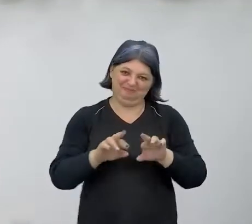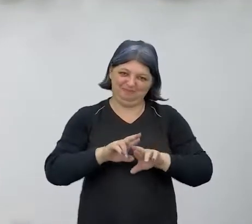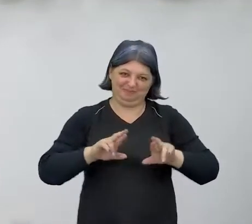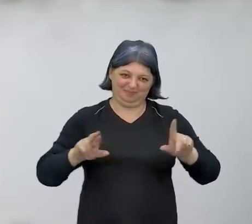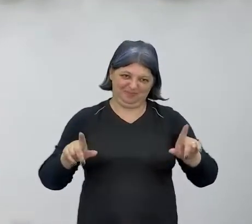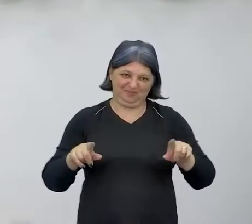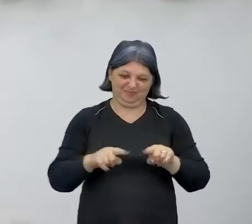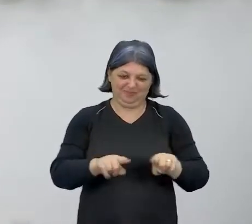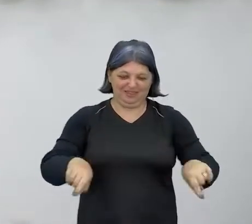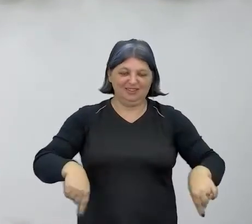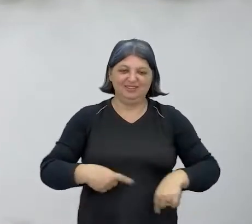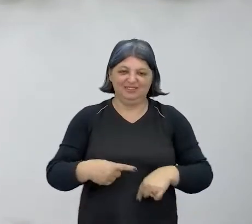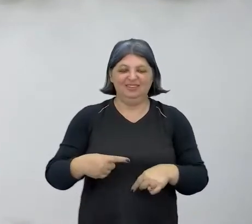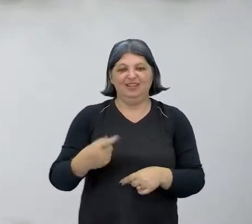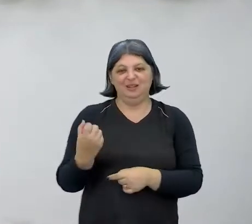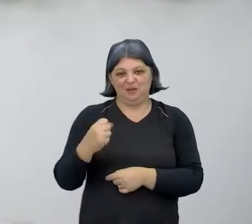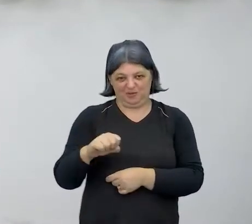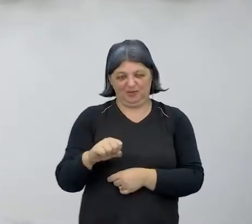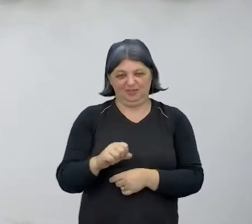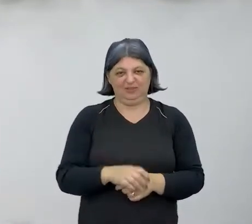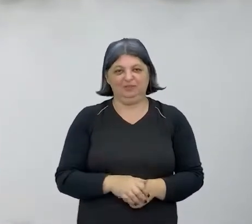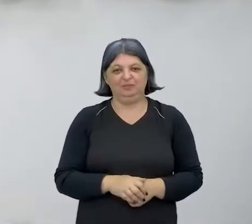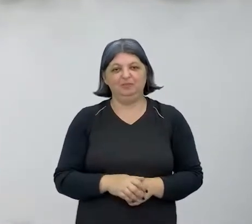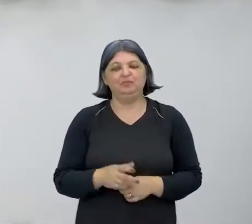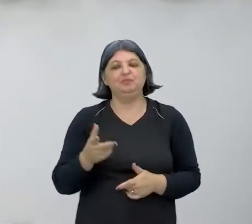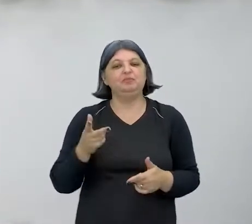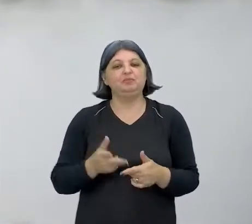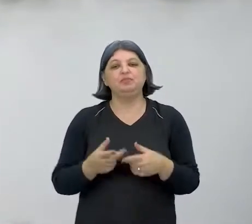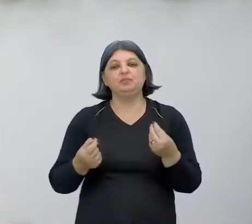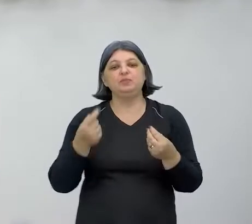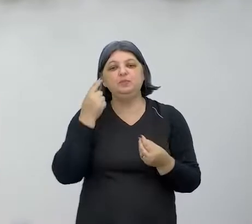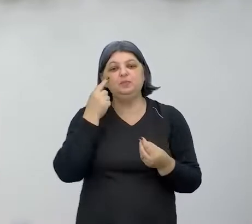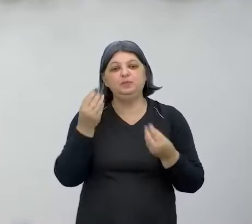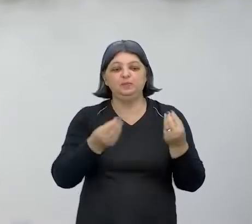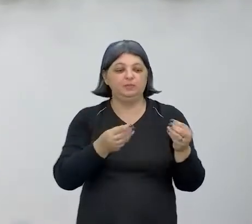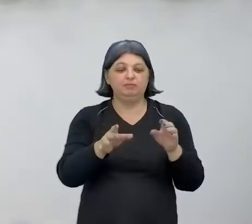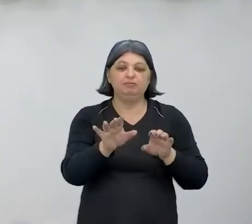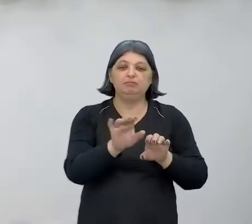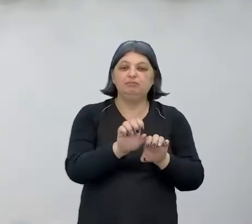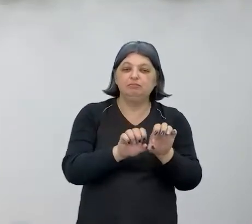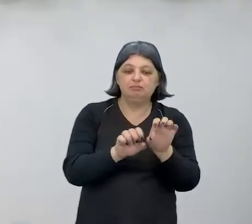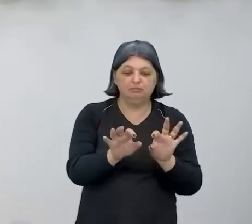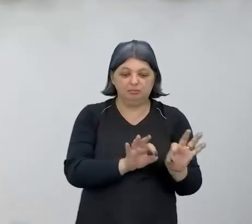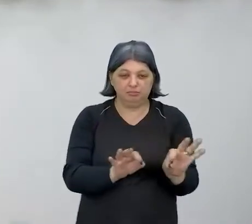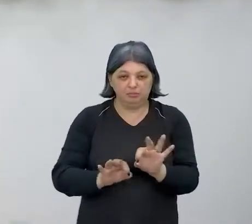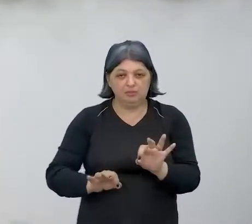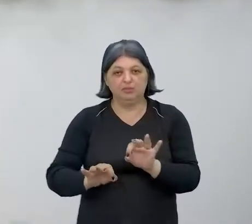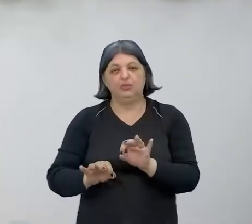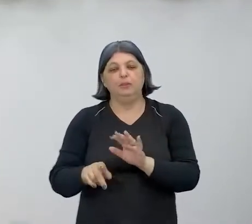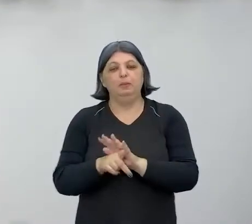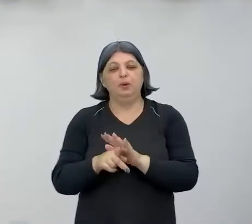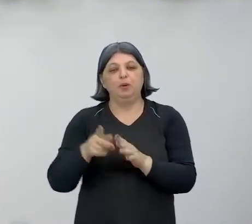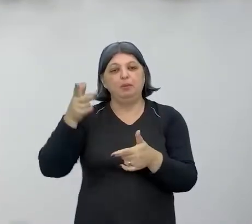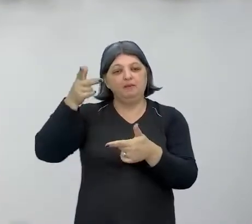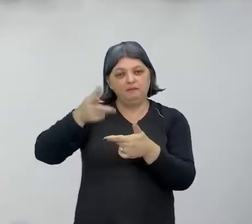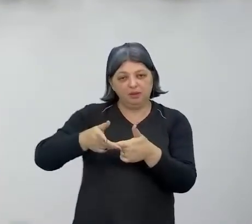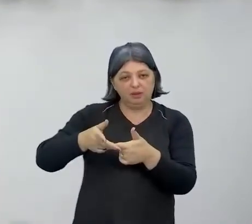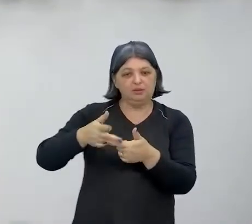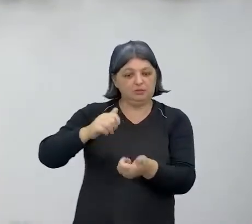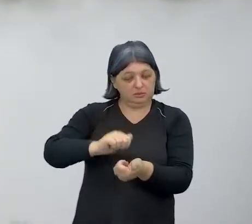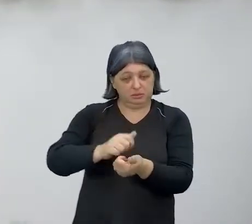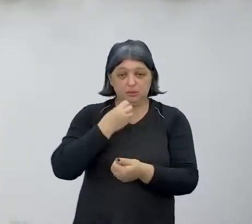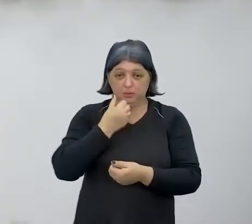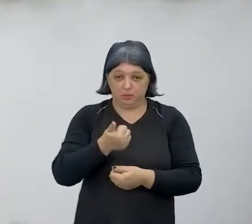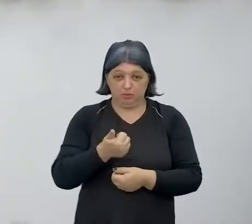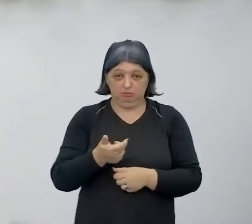vídeos do Sala 8 mesmo. E então eu comecei a pensar em estruturar isso, né? Em fazer vídeos com mais qualidade, para atingir